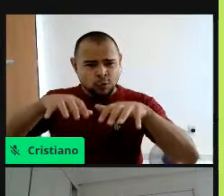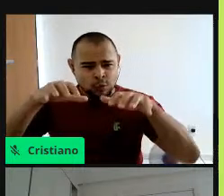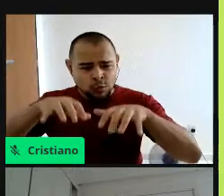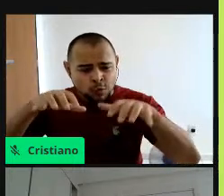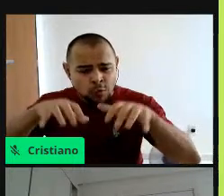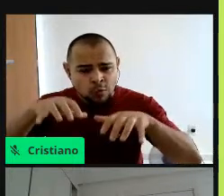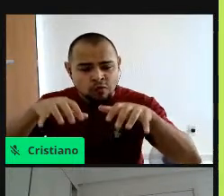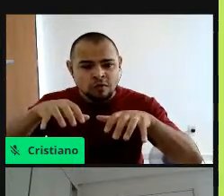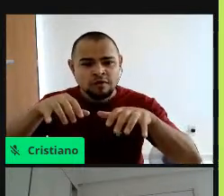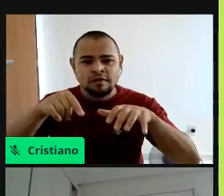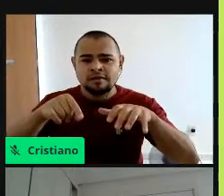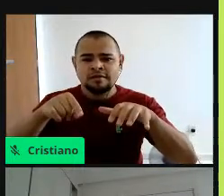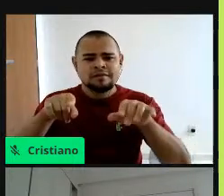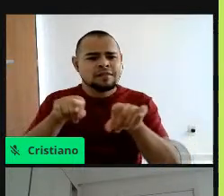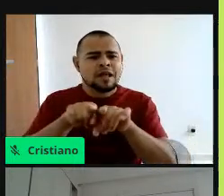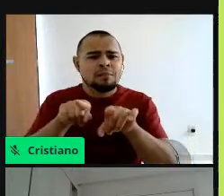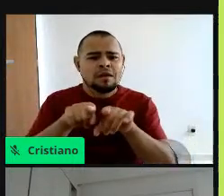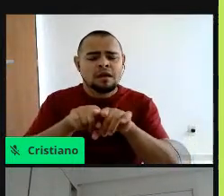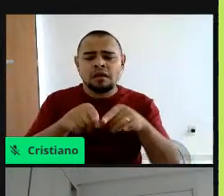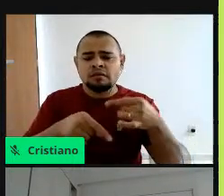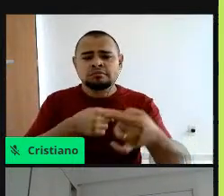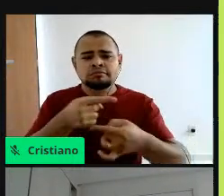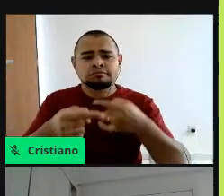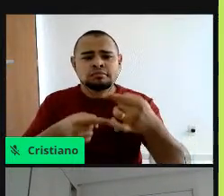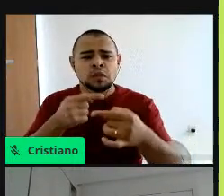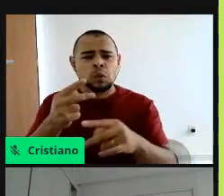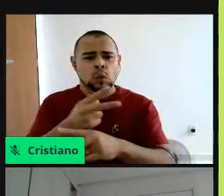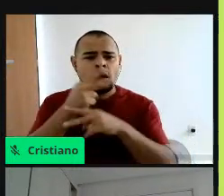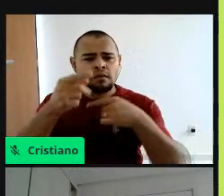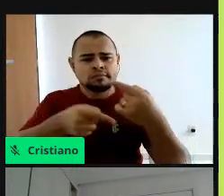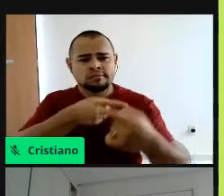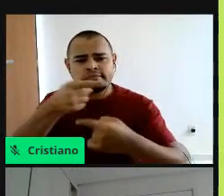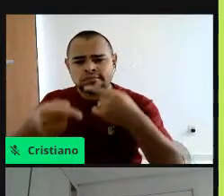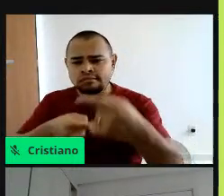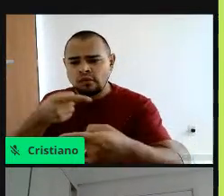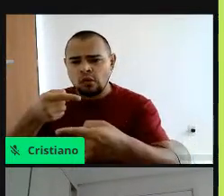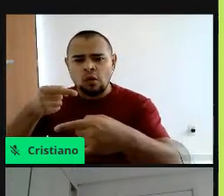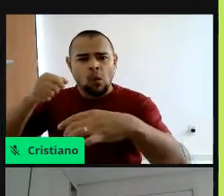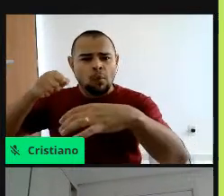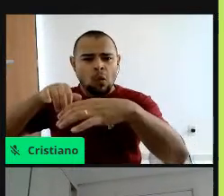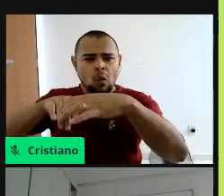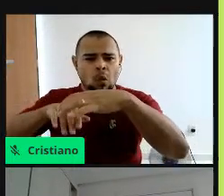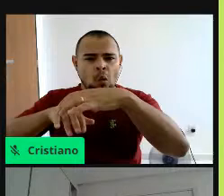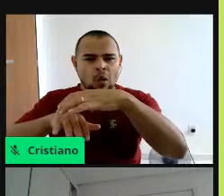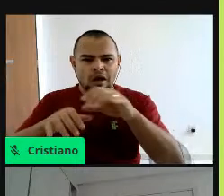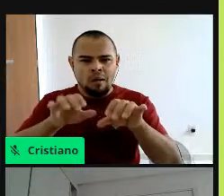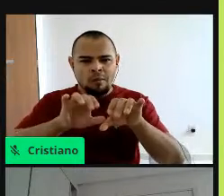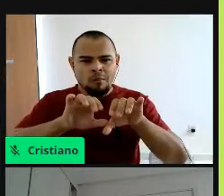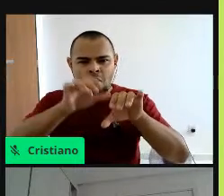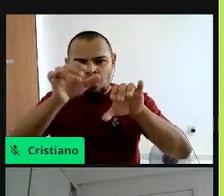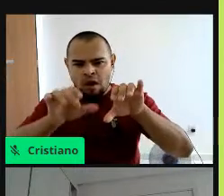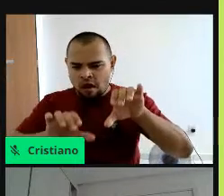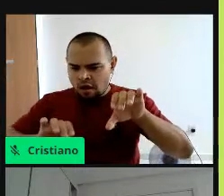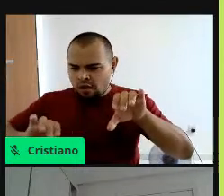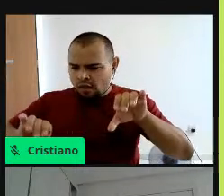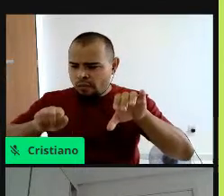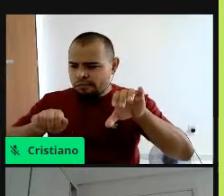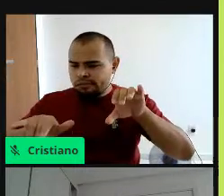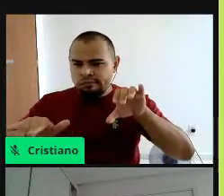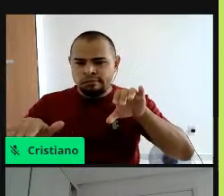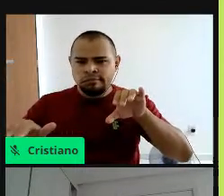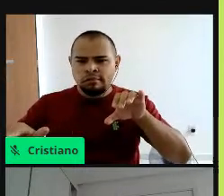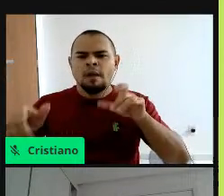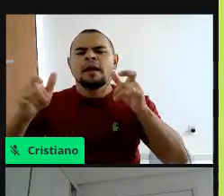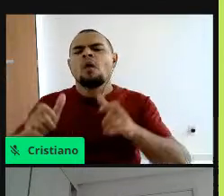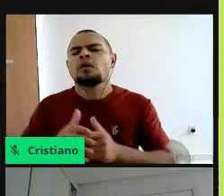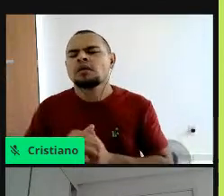própria drenagem urbana, ele entra por um boeiro, uma microdrenagem, vai para o rio e do rio vai para